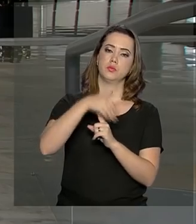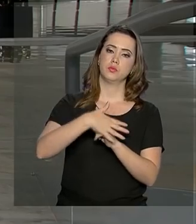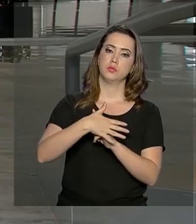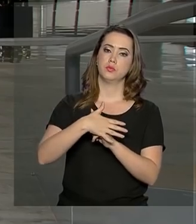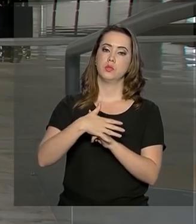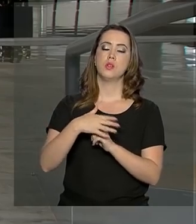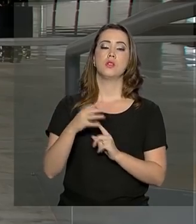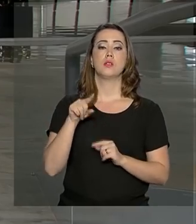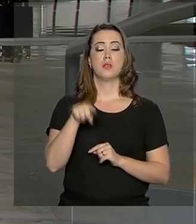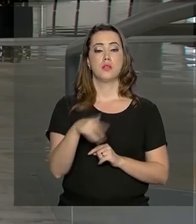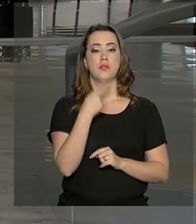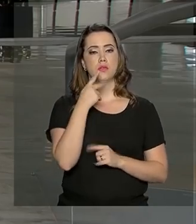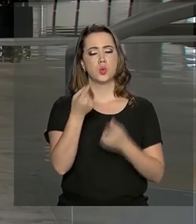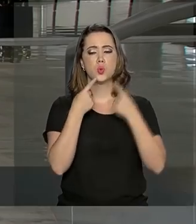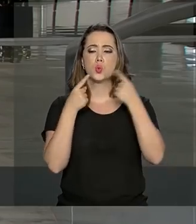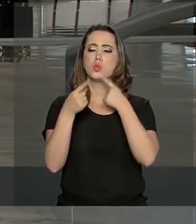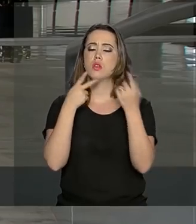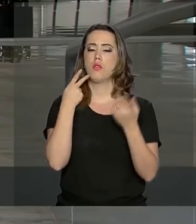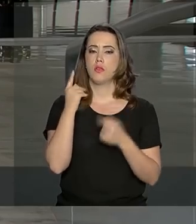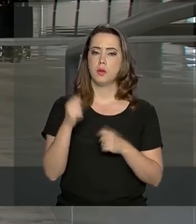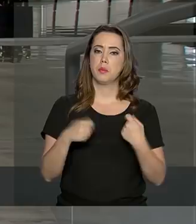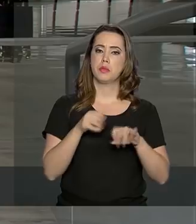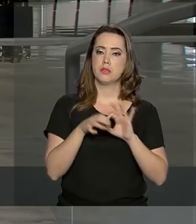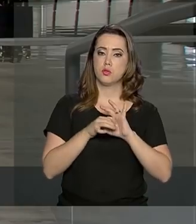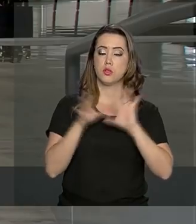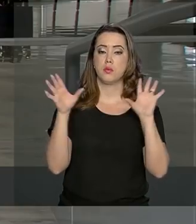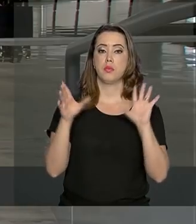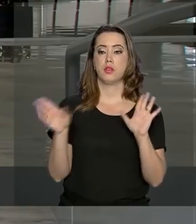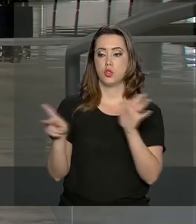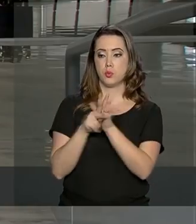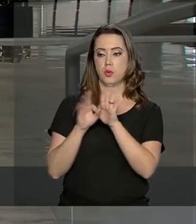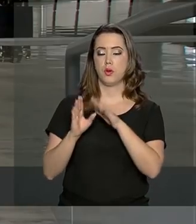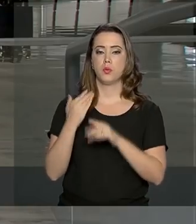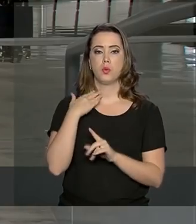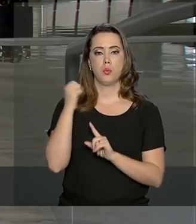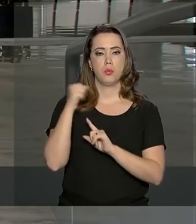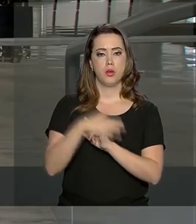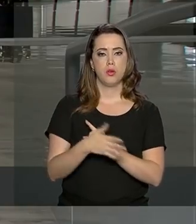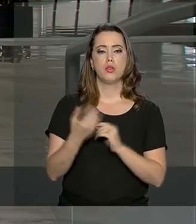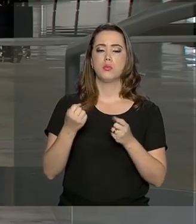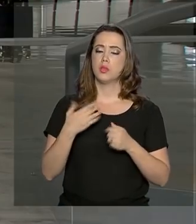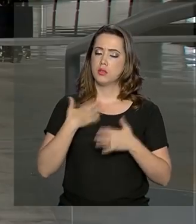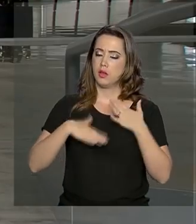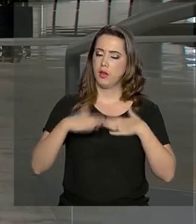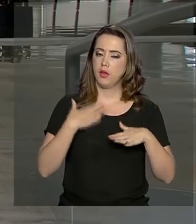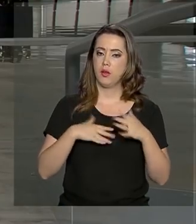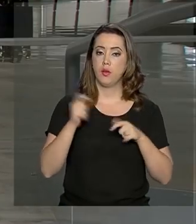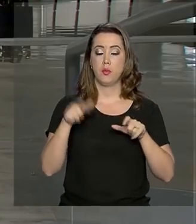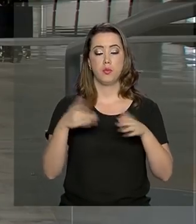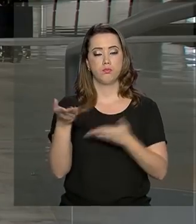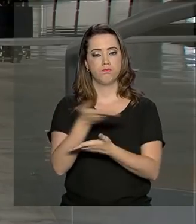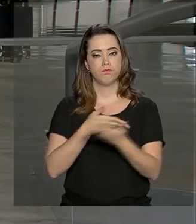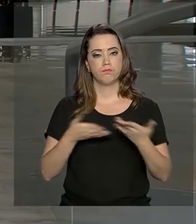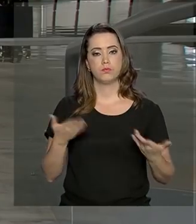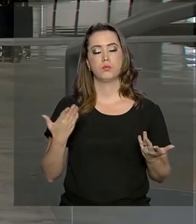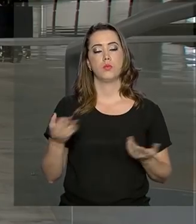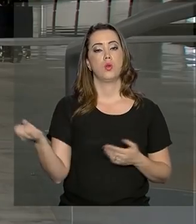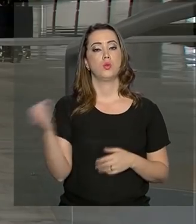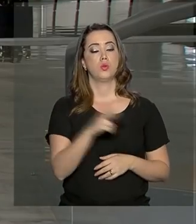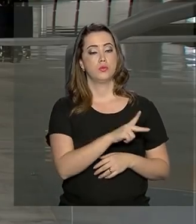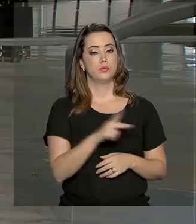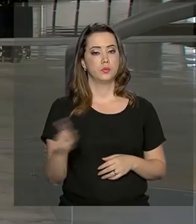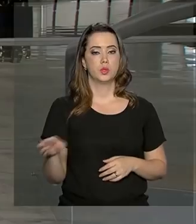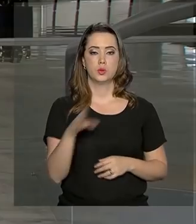Durante a sabatina, ele defendeu a autonomia da instituição para dar tranquilidade ao mercado. O novo